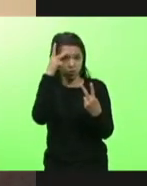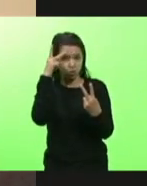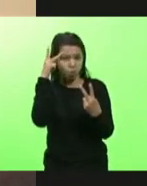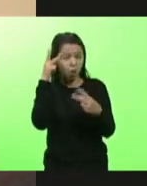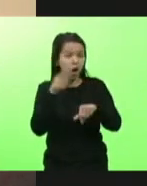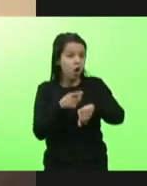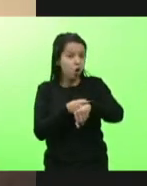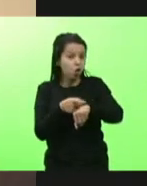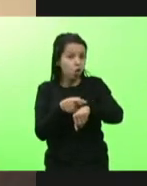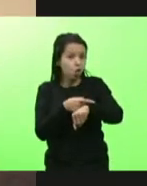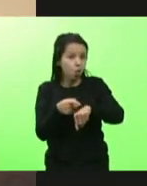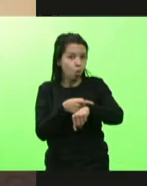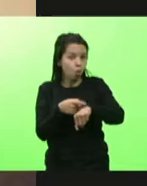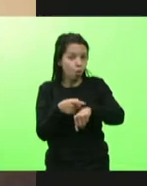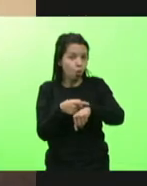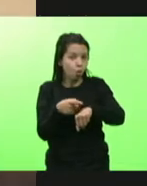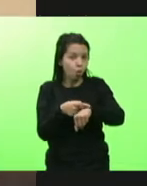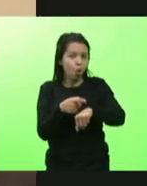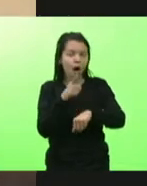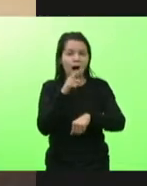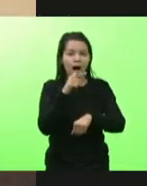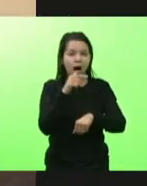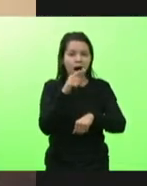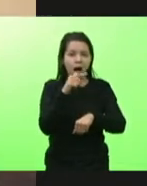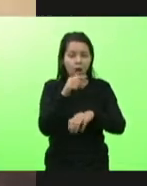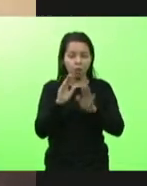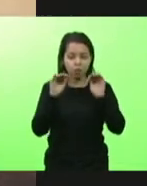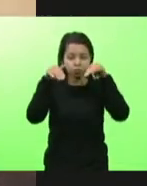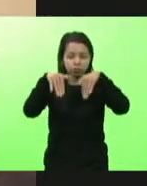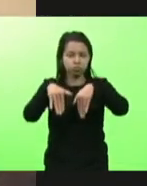tomando banho e se jogando na piscina.